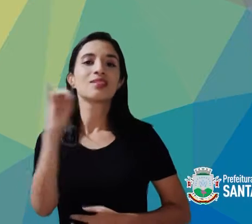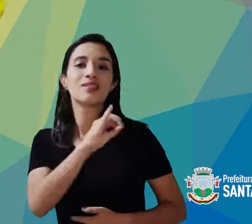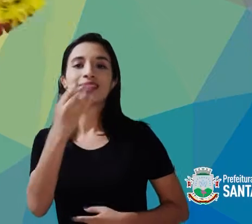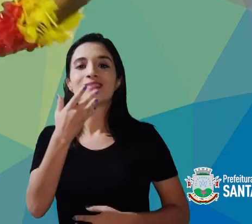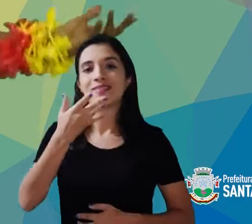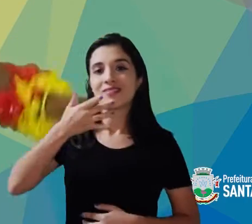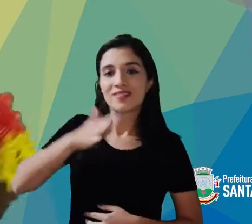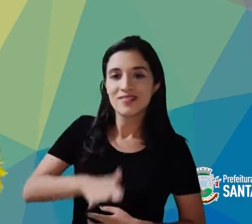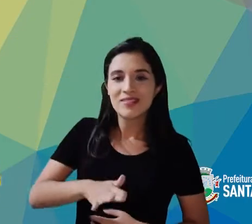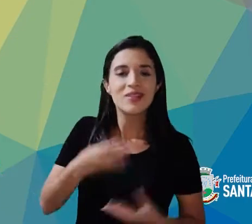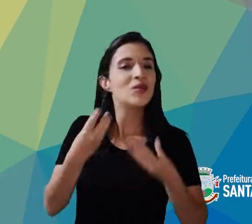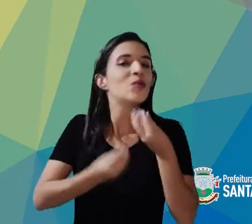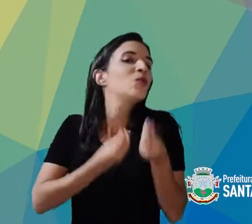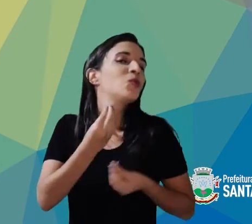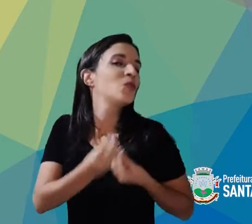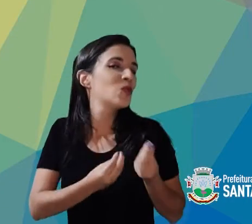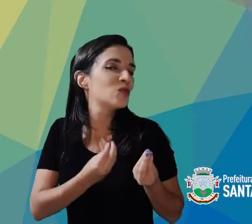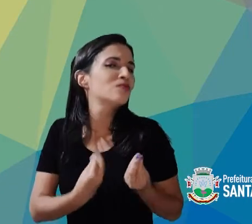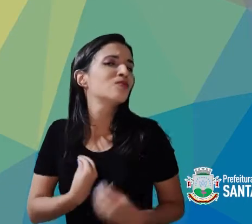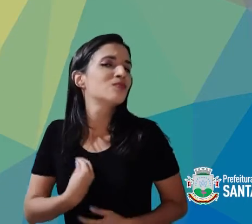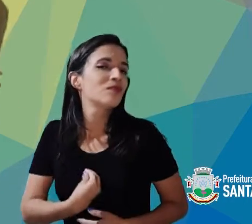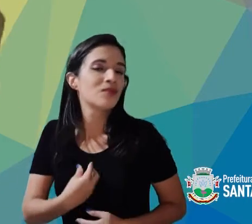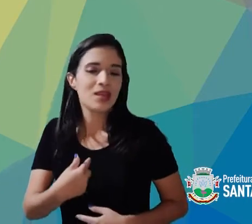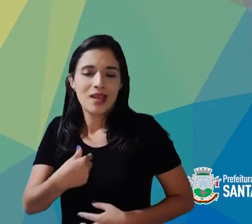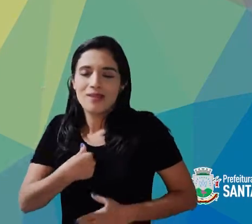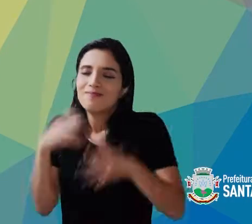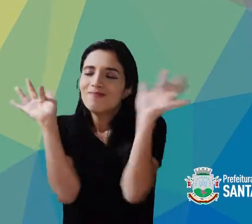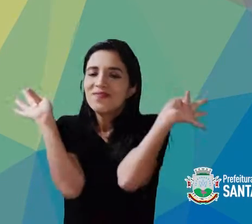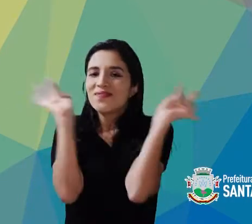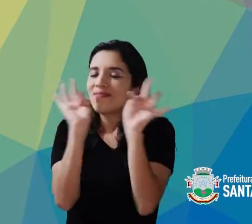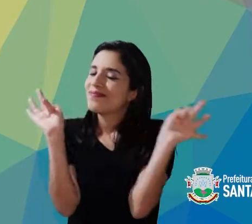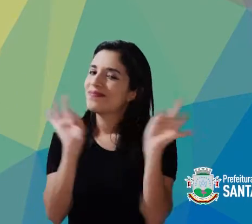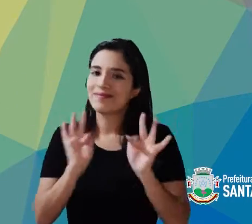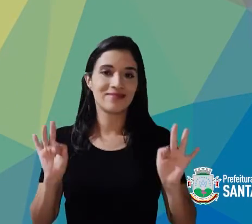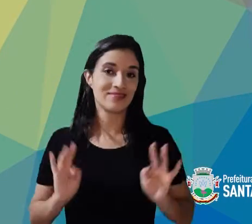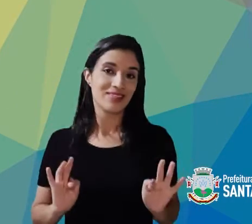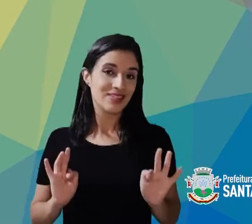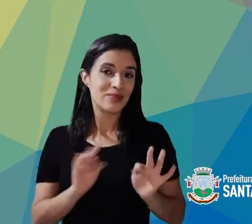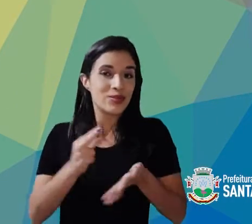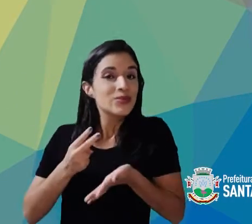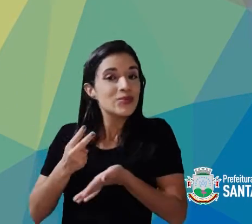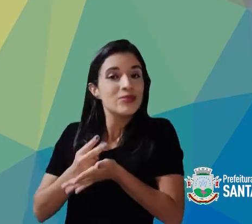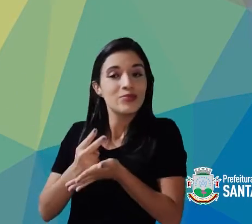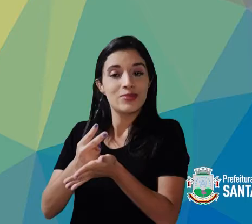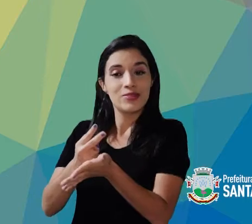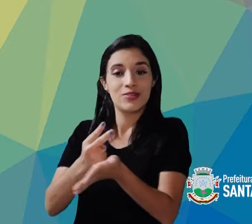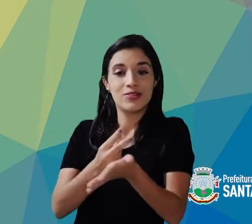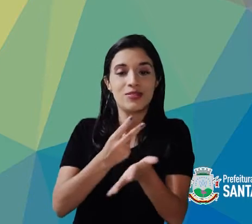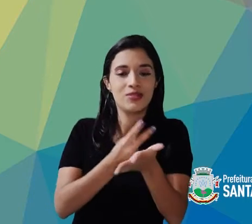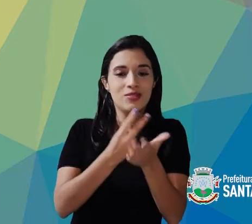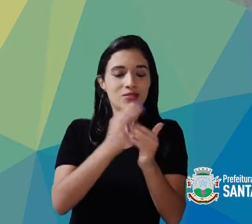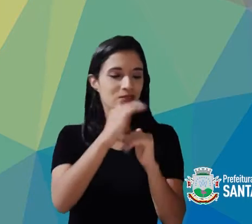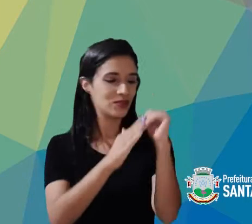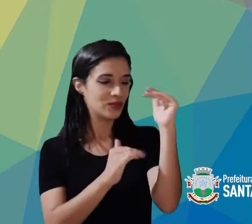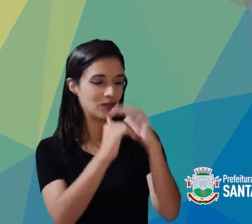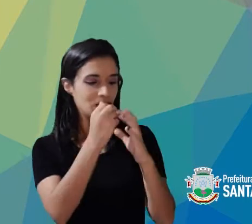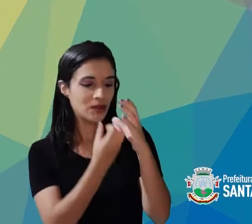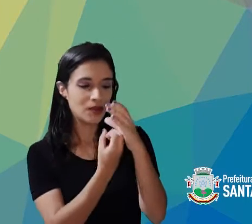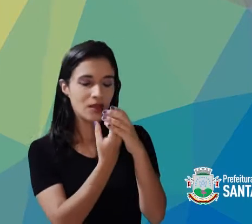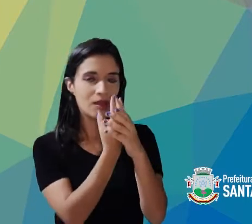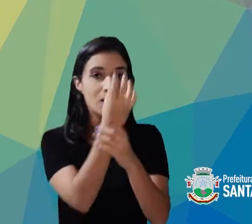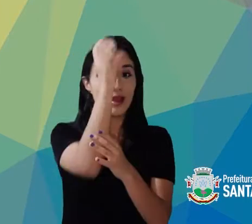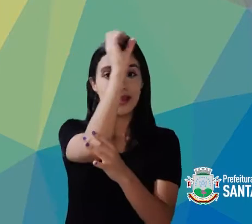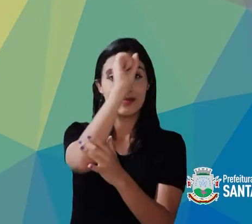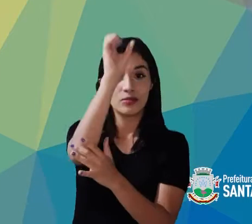Olá crianças, como estão? Eu estou animada demais para continuarmos construindo